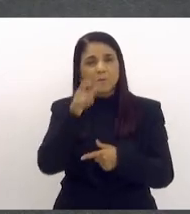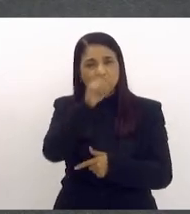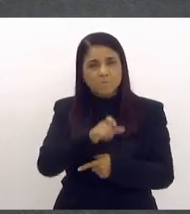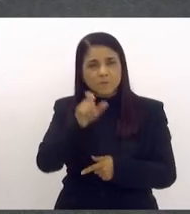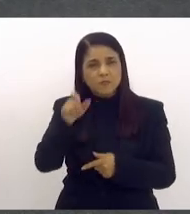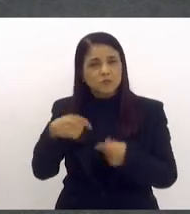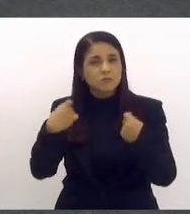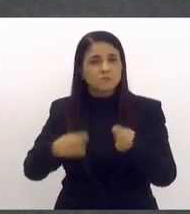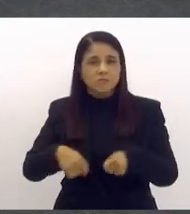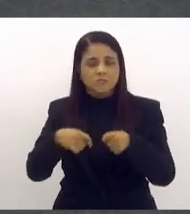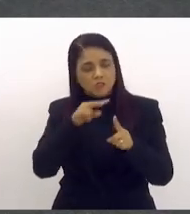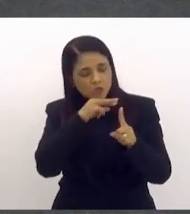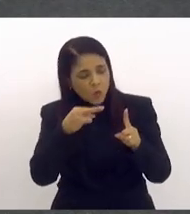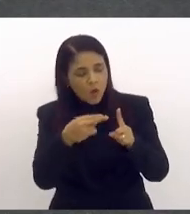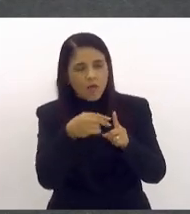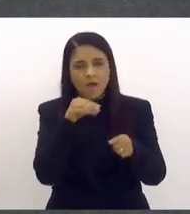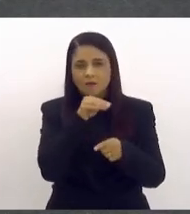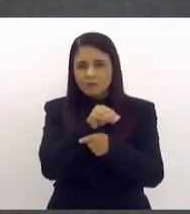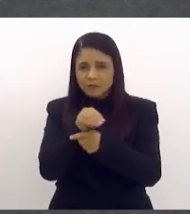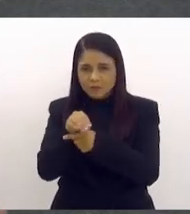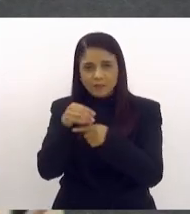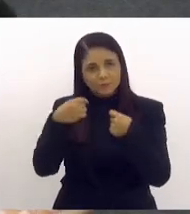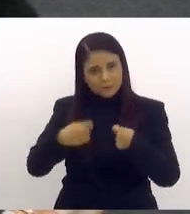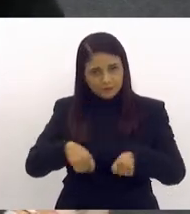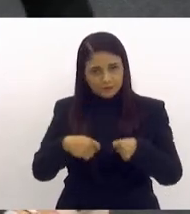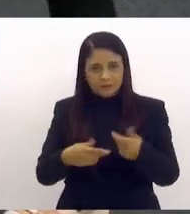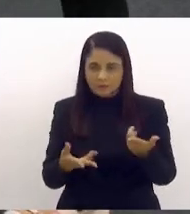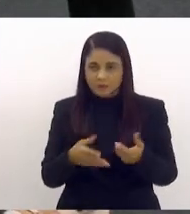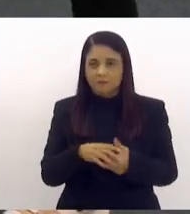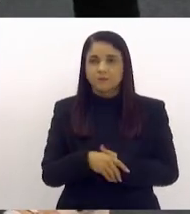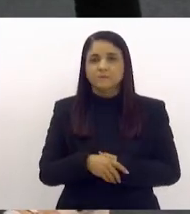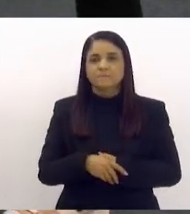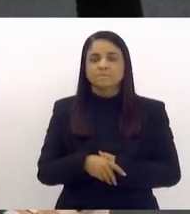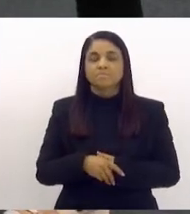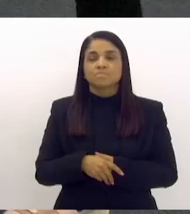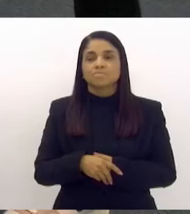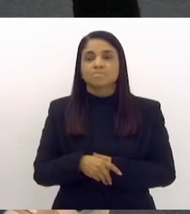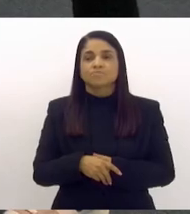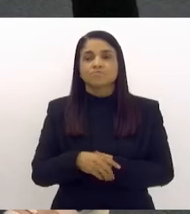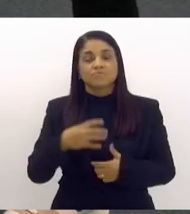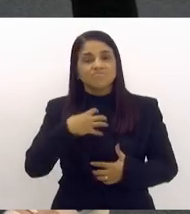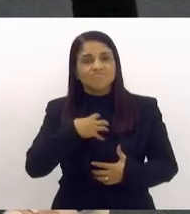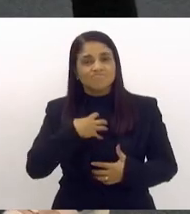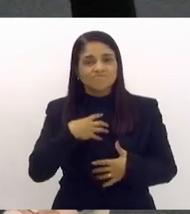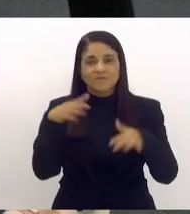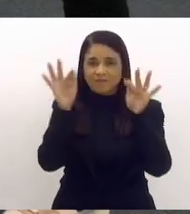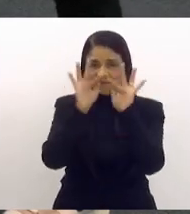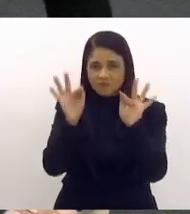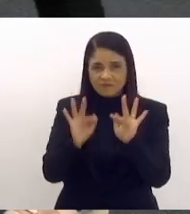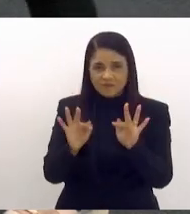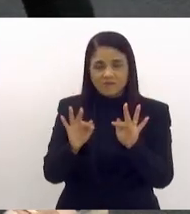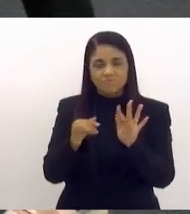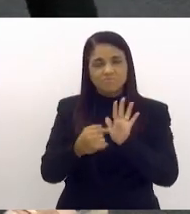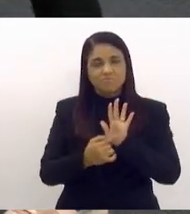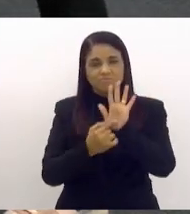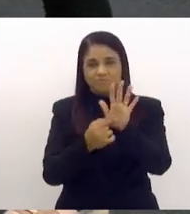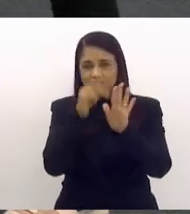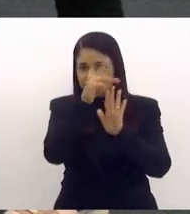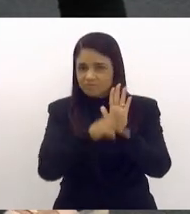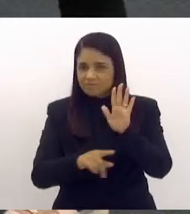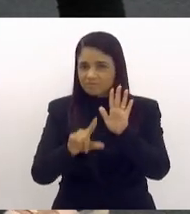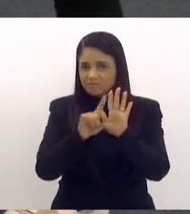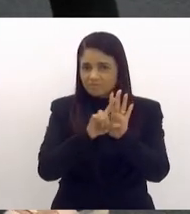precisam desse olhar de cuidado. Senhora Presidente, eu fico feliz por ter apresentado esse projeto,